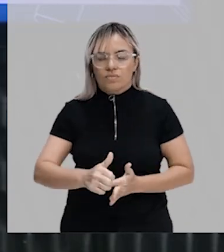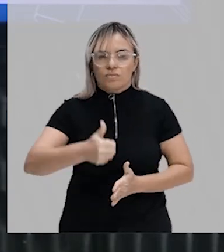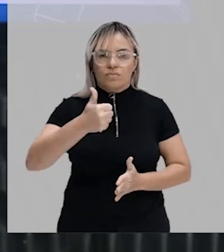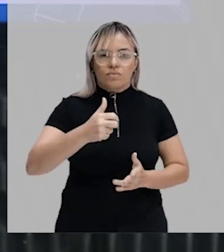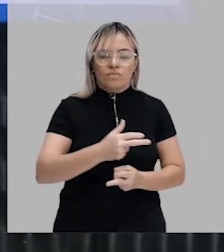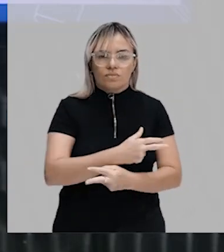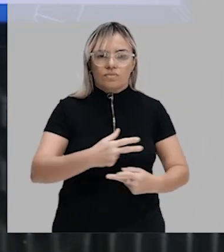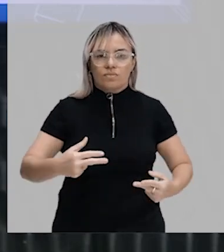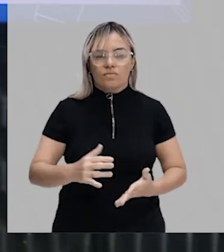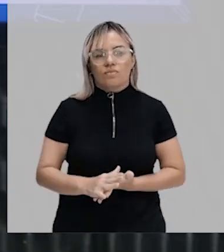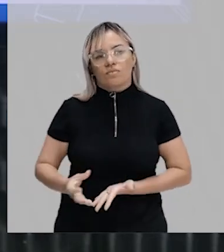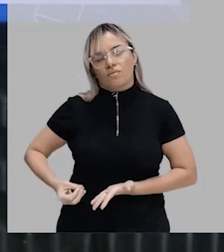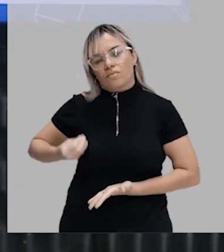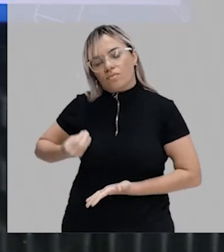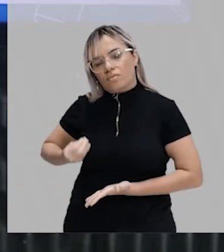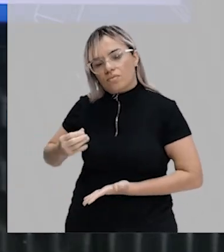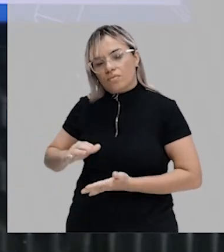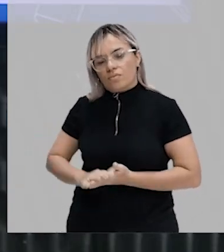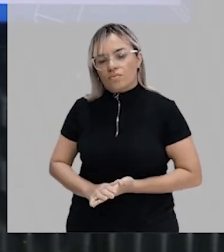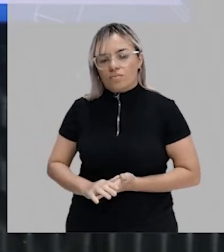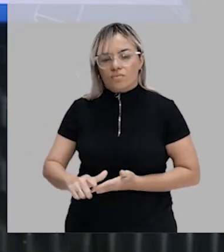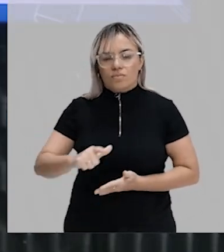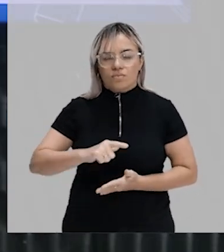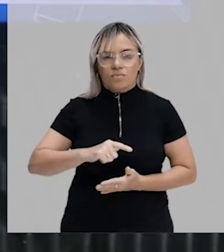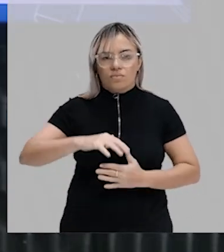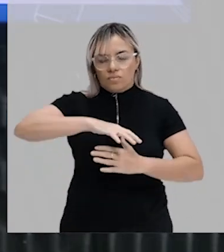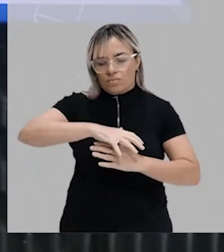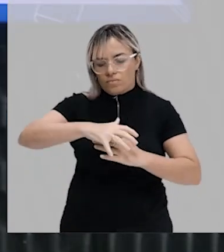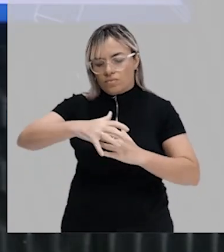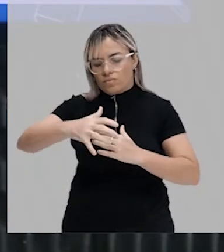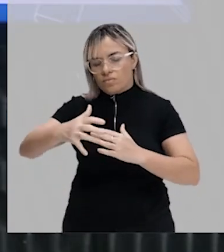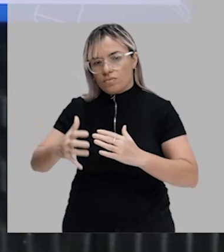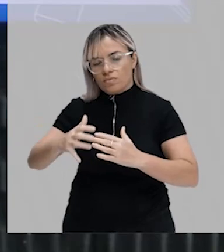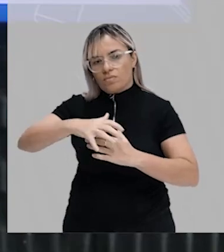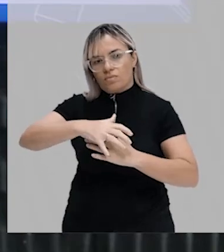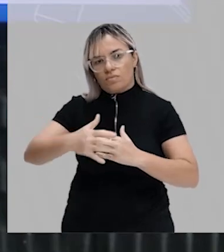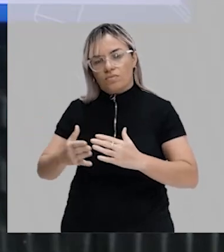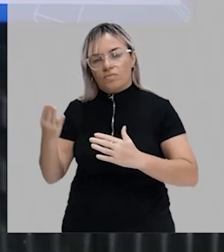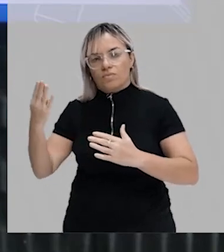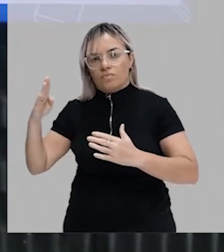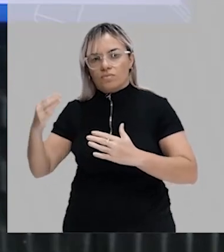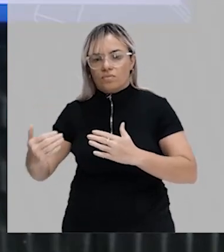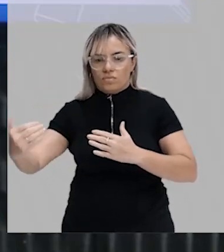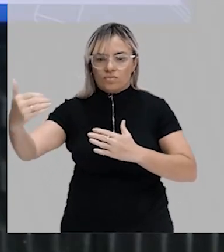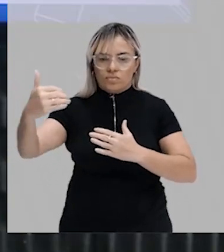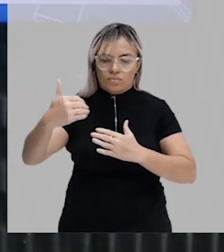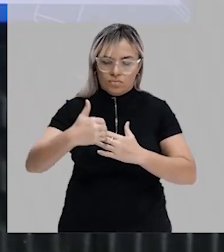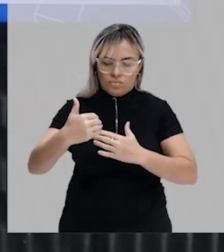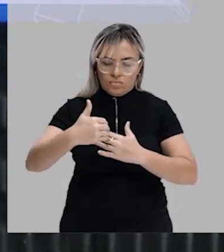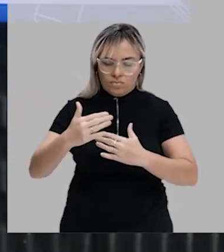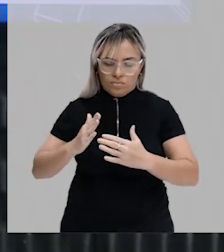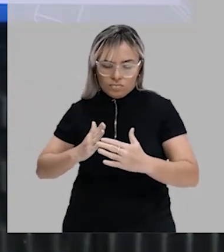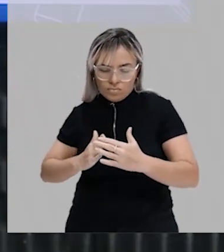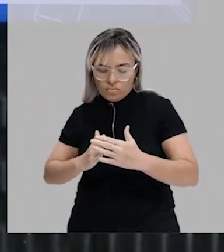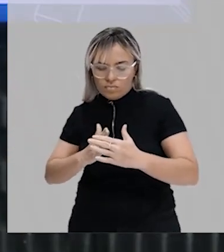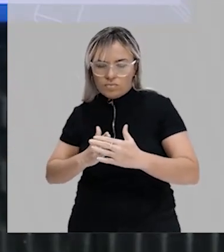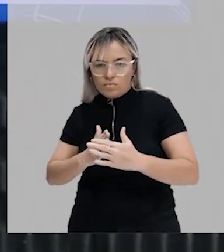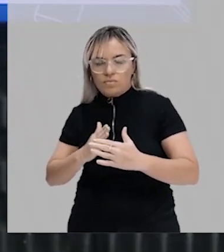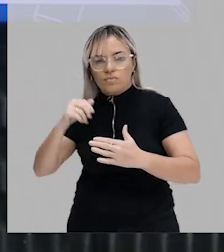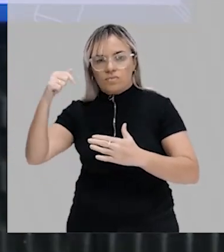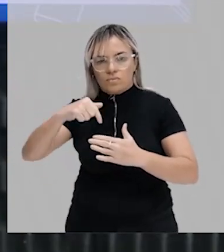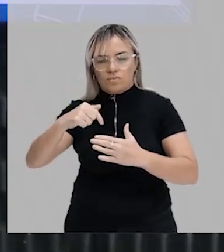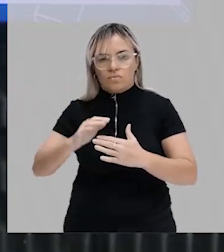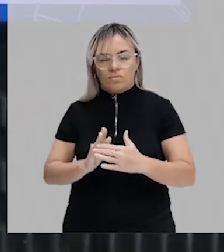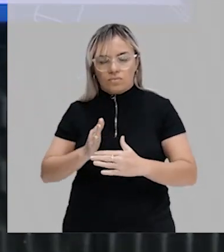vivos é a existência de uma membrana biológica, que isola o ambiente de dentro dessa membrana